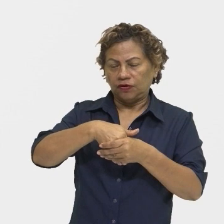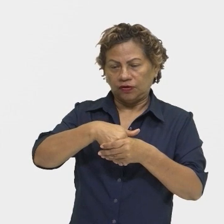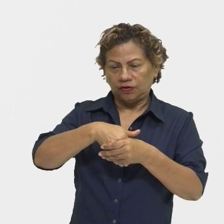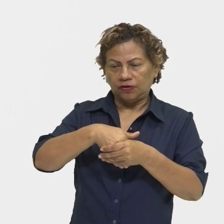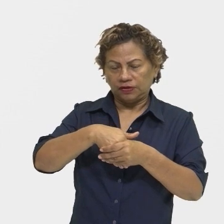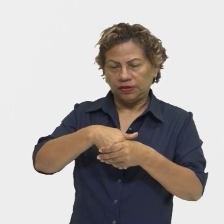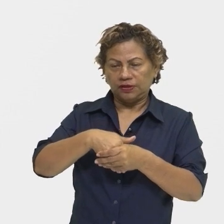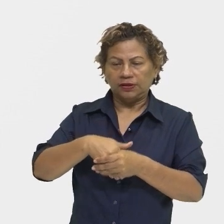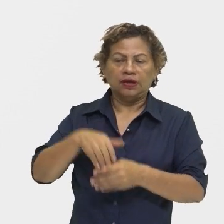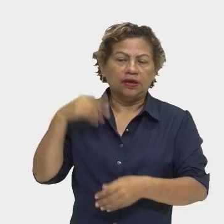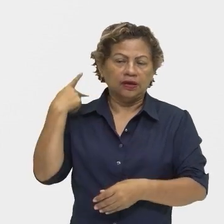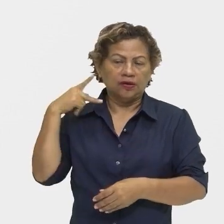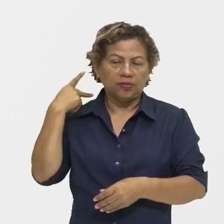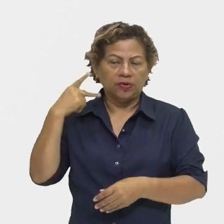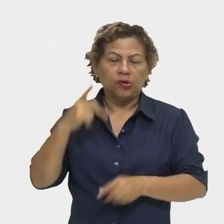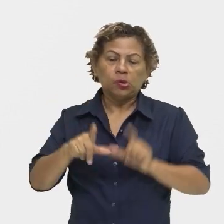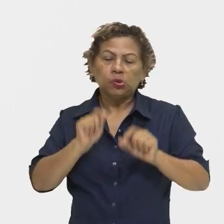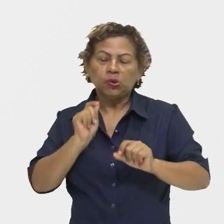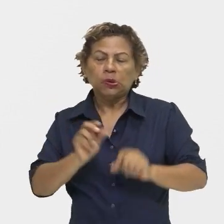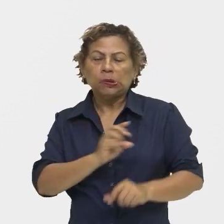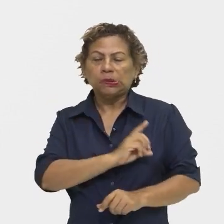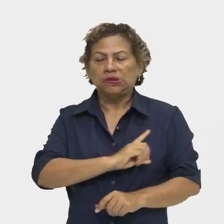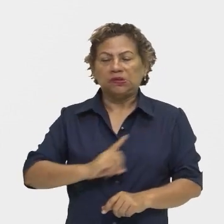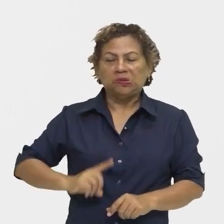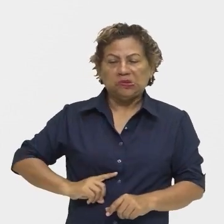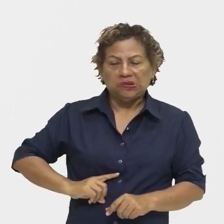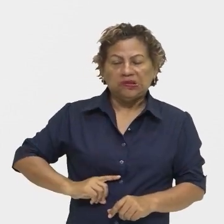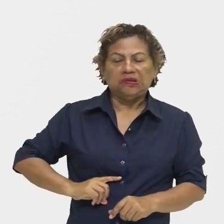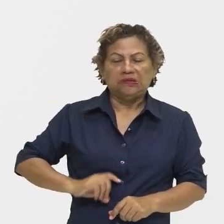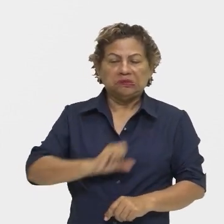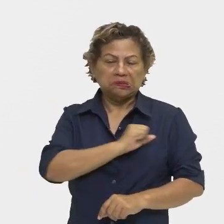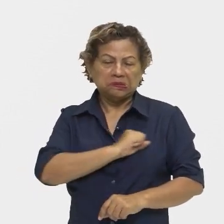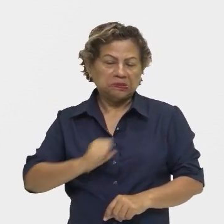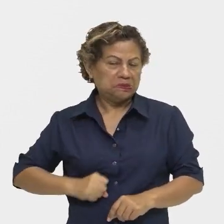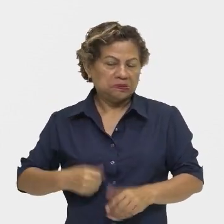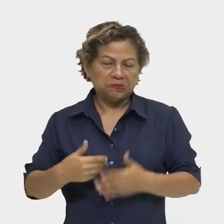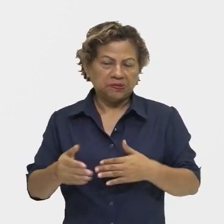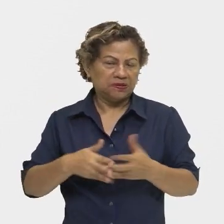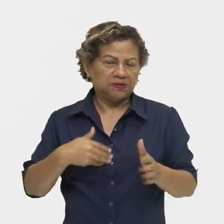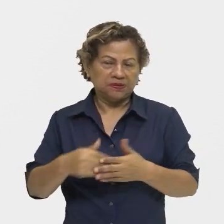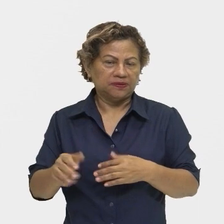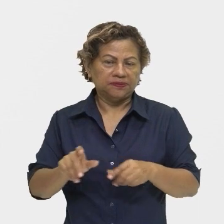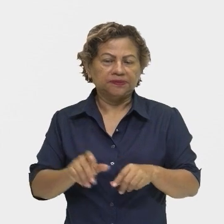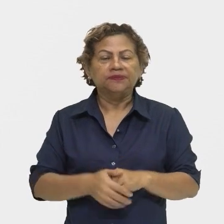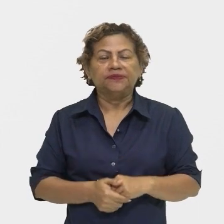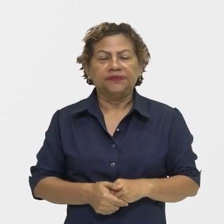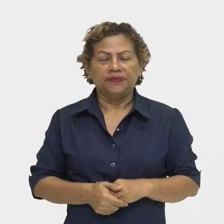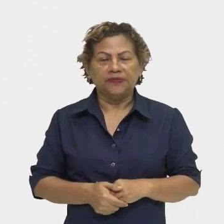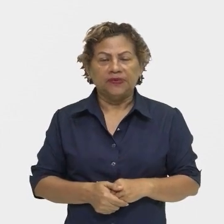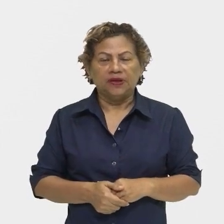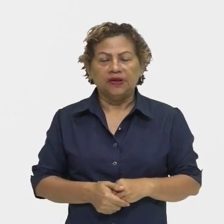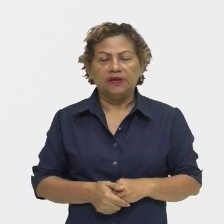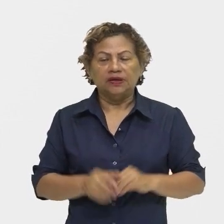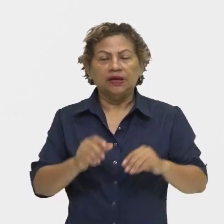E aqui nós temos apenas um exemplo, né? De uma pequena frase que vai indicar essa função. Oh, Deus, por que me abandonaste?